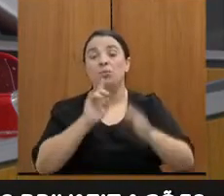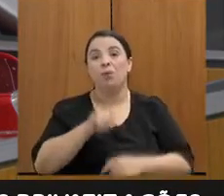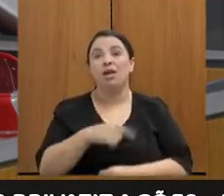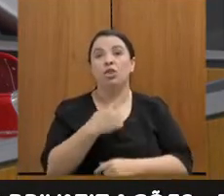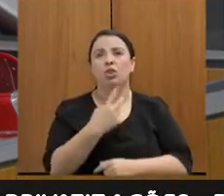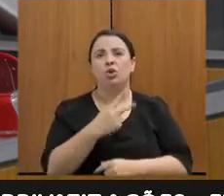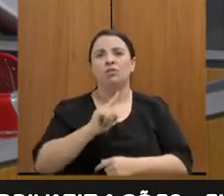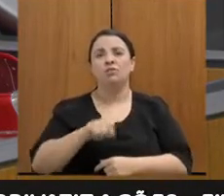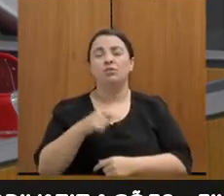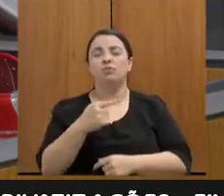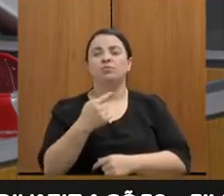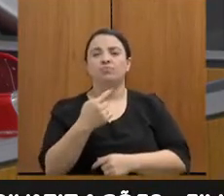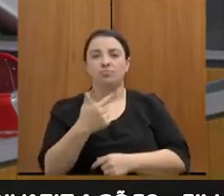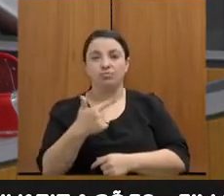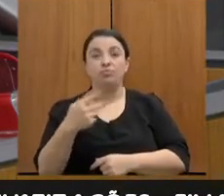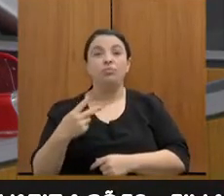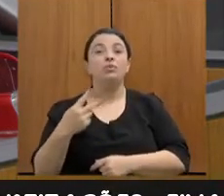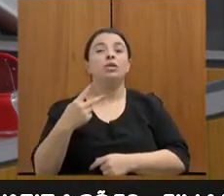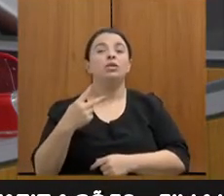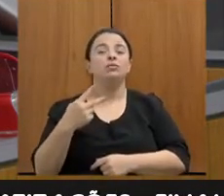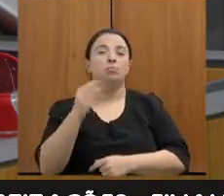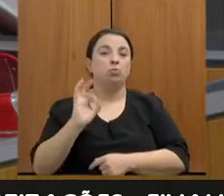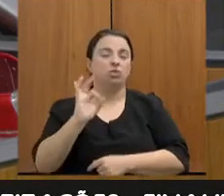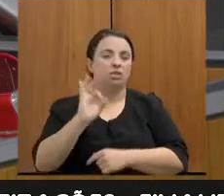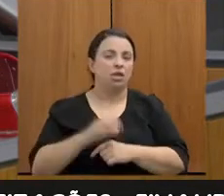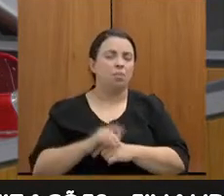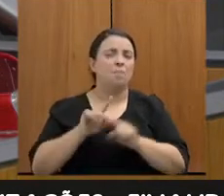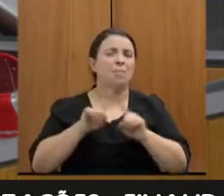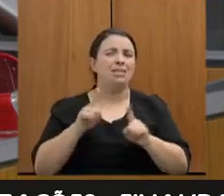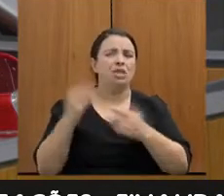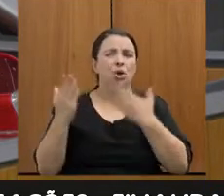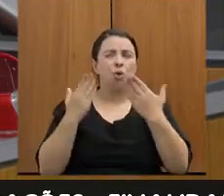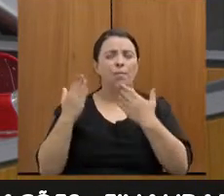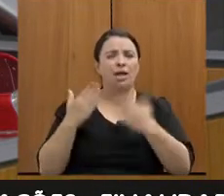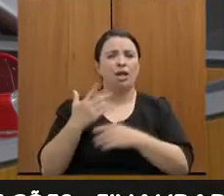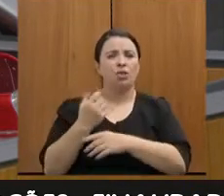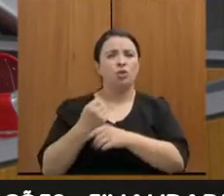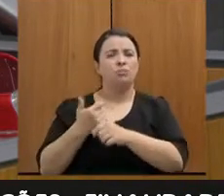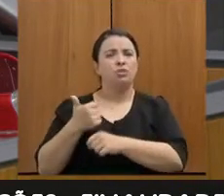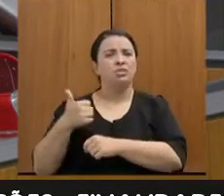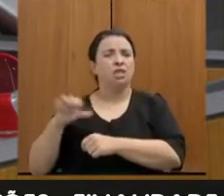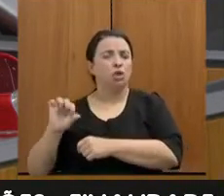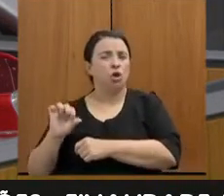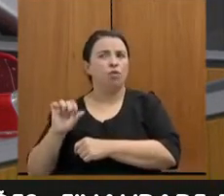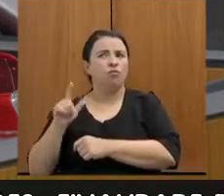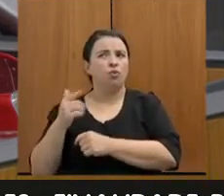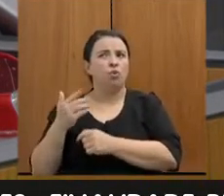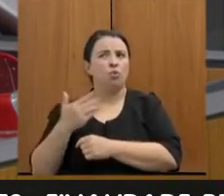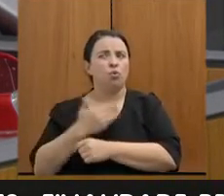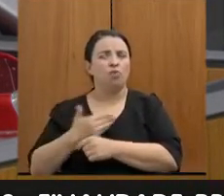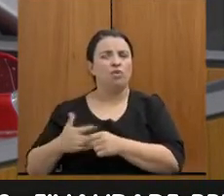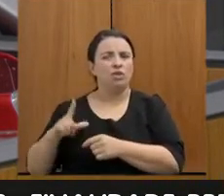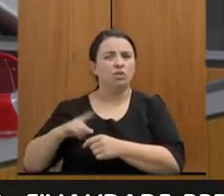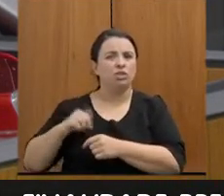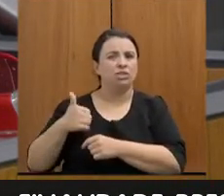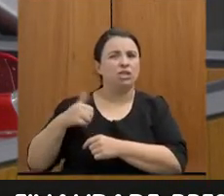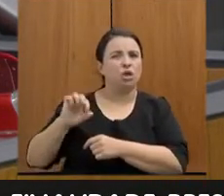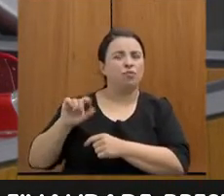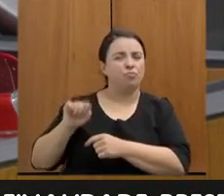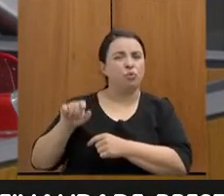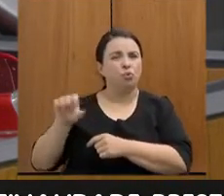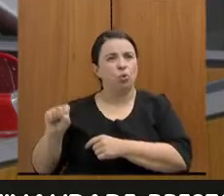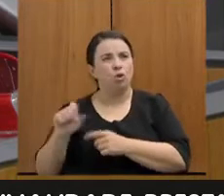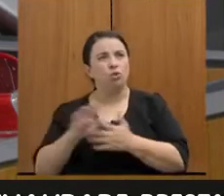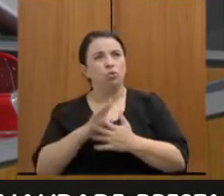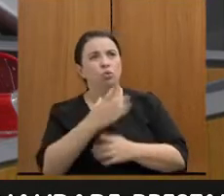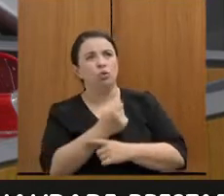Se nós pegarmos as contas de 2019, em 2019 o governo fechou em 19,8%, em 2020 fechou em 20